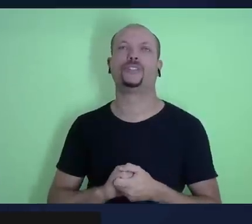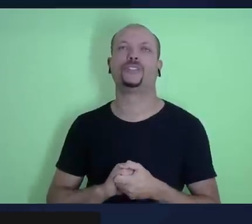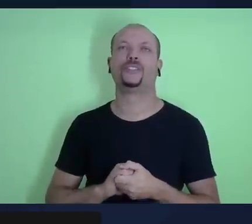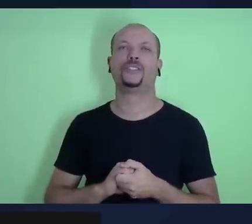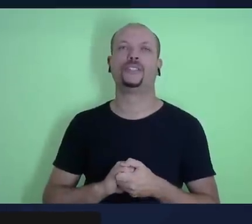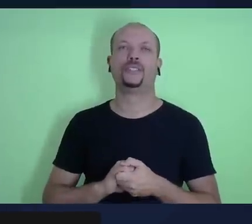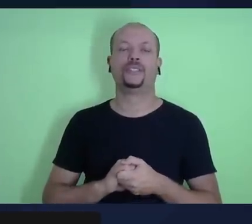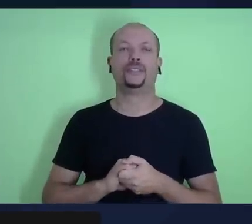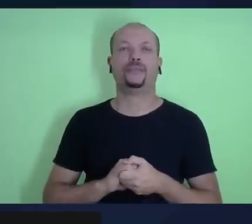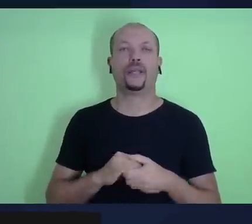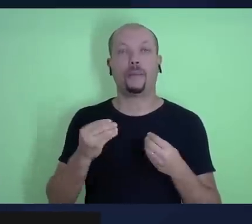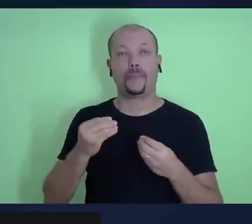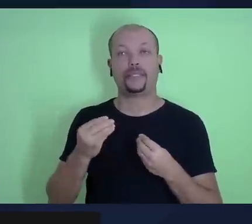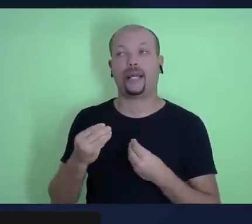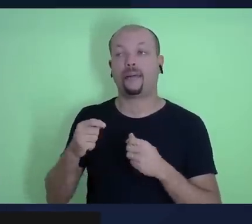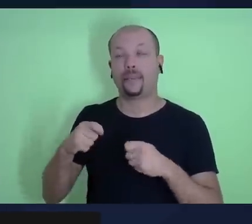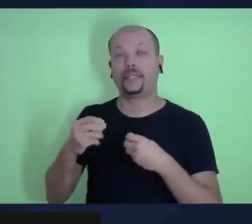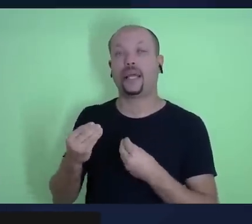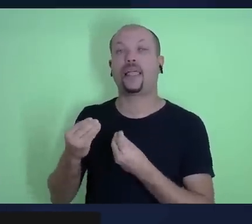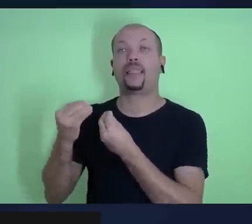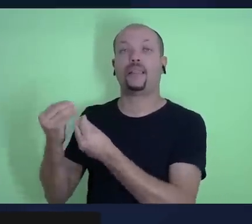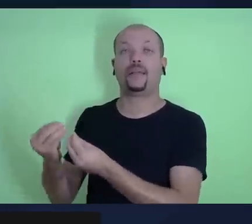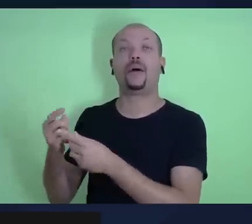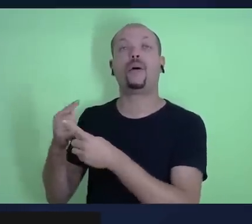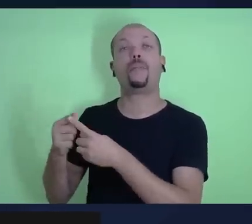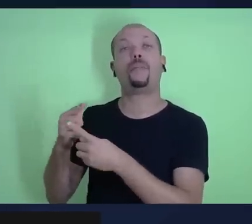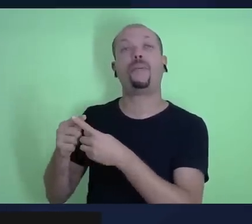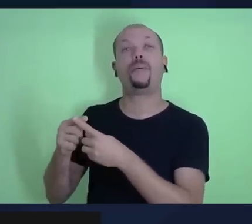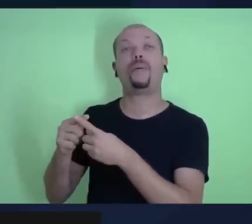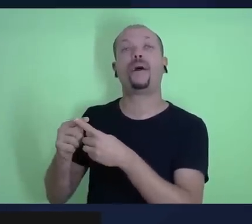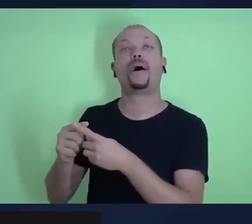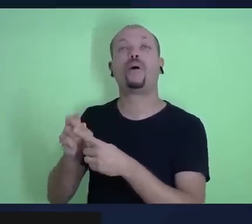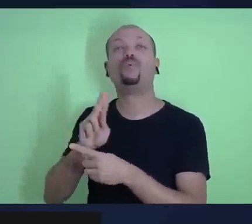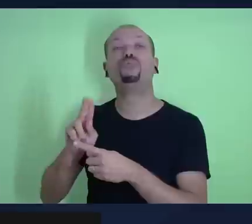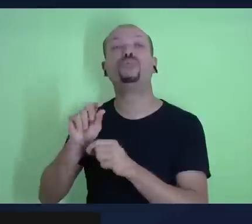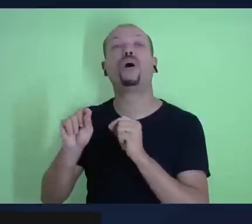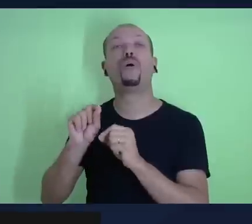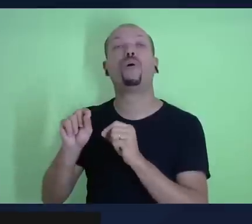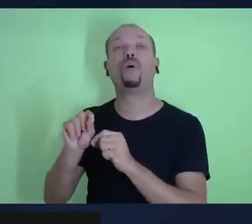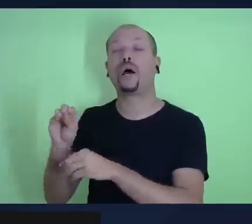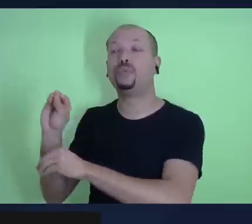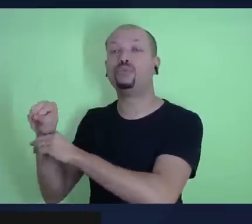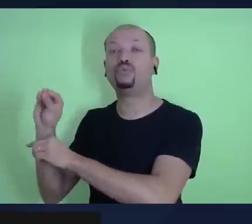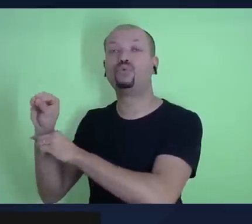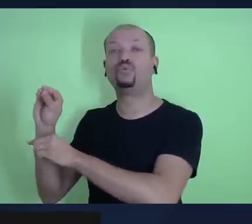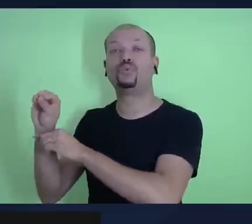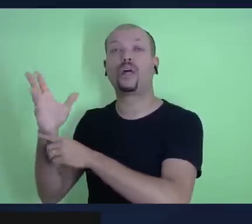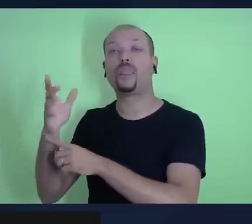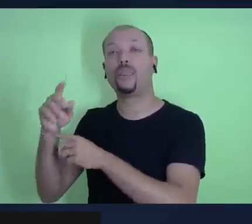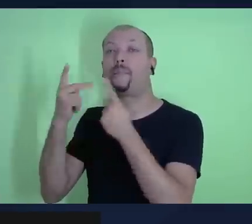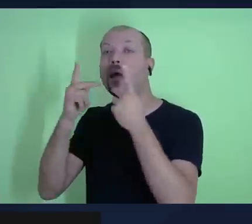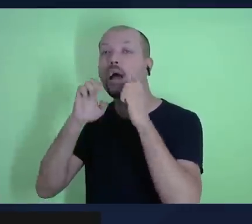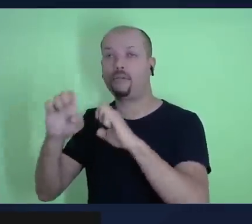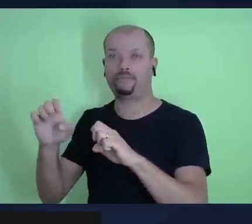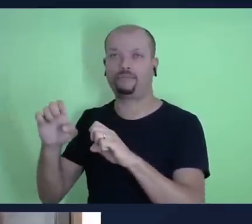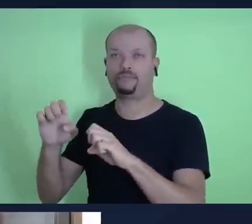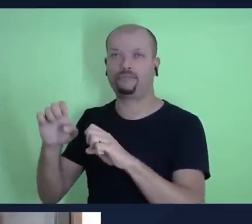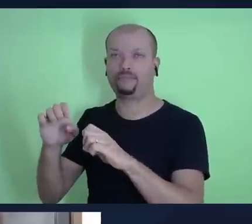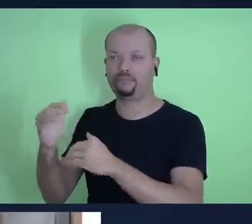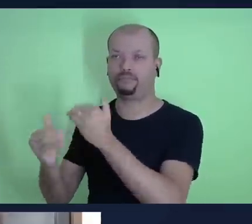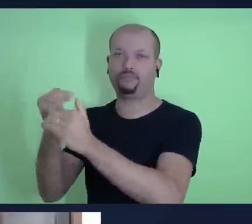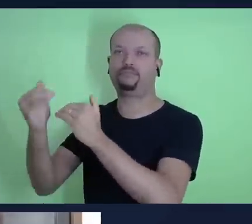dízimo a gente devolve para que seja utilizado no sustento da pregação do evangelho, certo? Então,